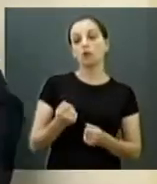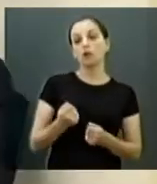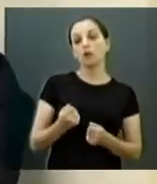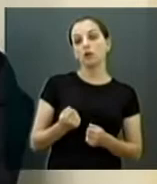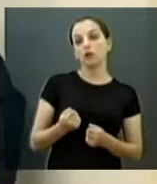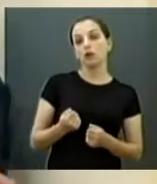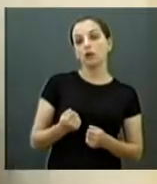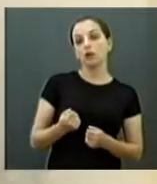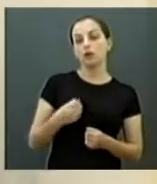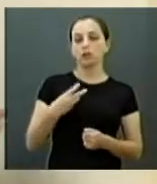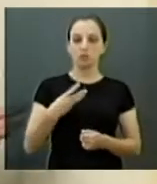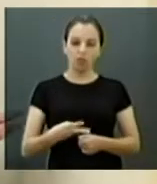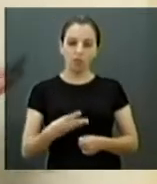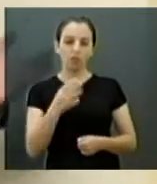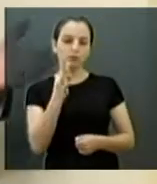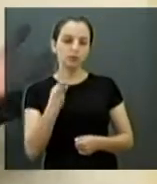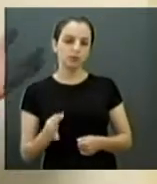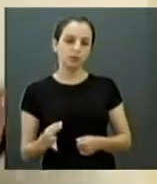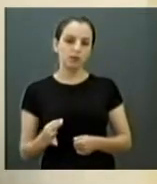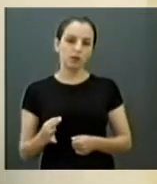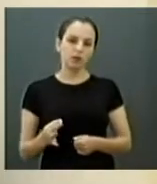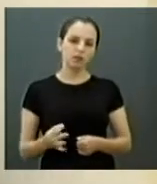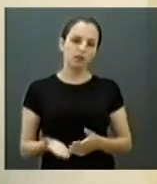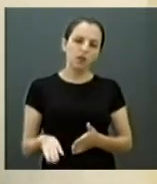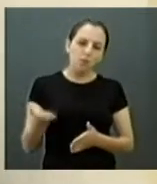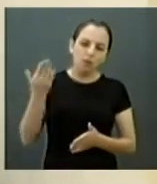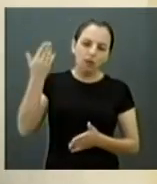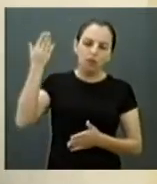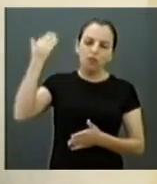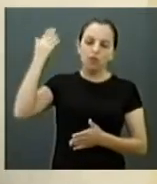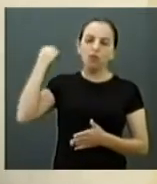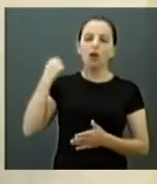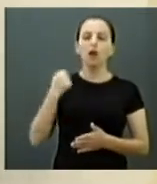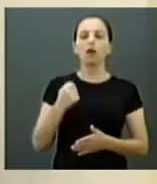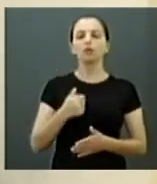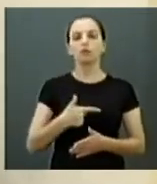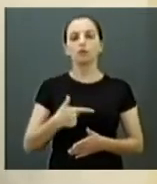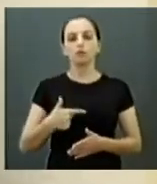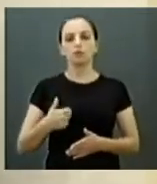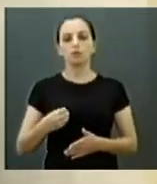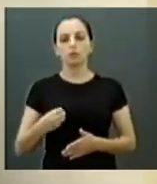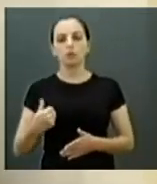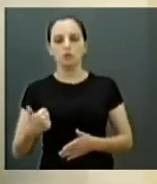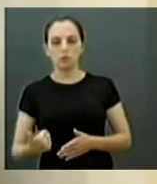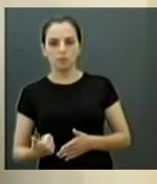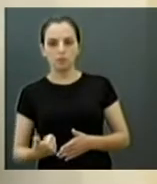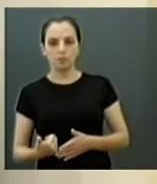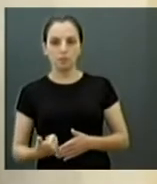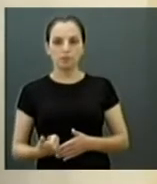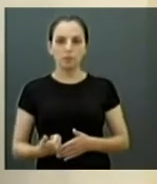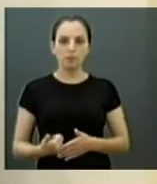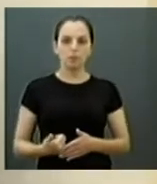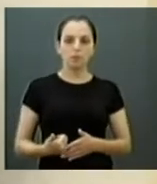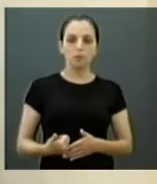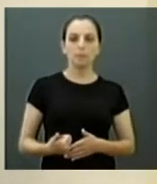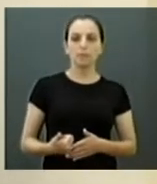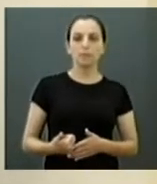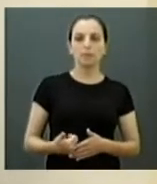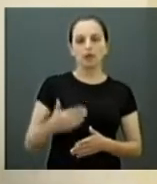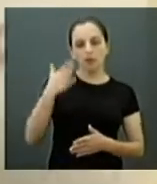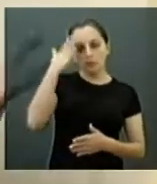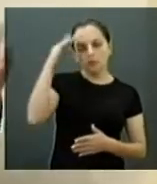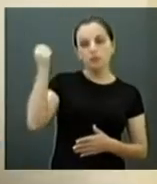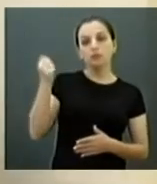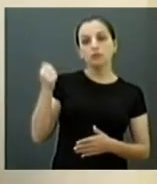mil e um. Gente, é treze anos atrás. Se muita gente não sabe o que almoçou ontem, sabe o que aconteceu em dois mil e um.